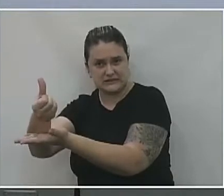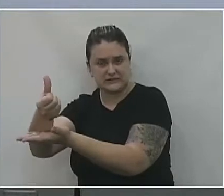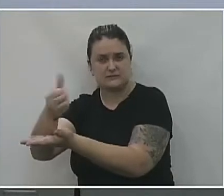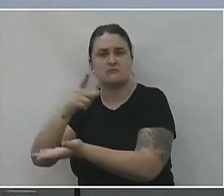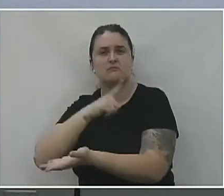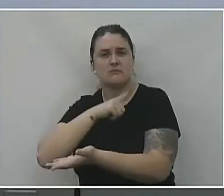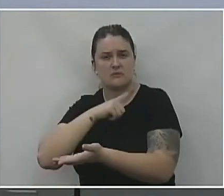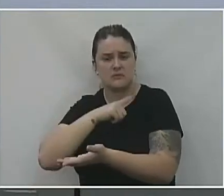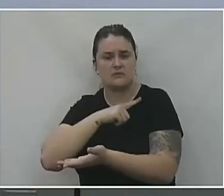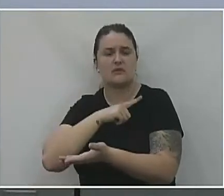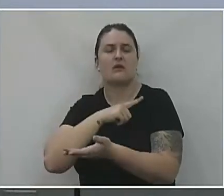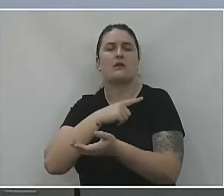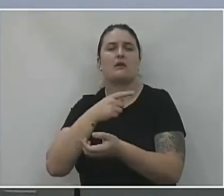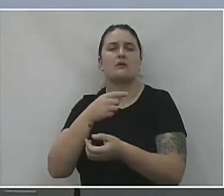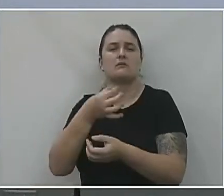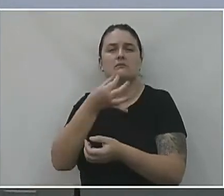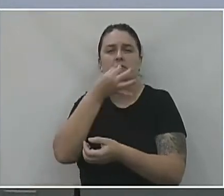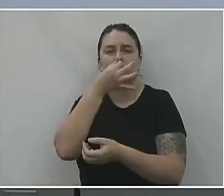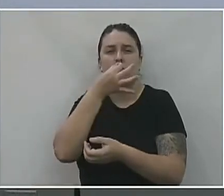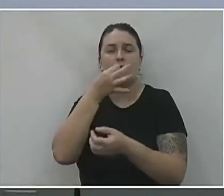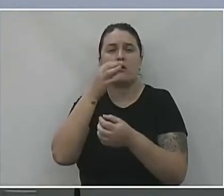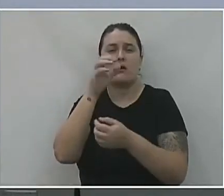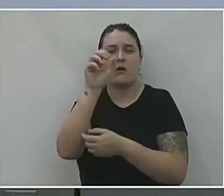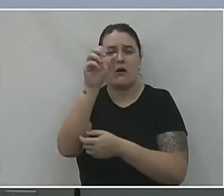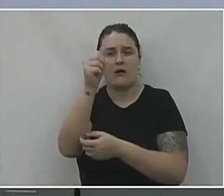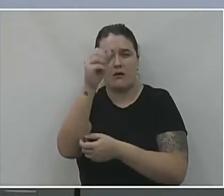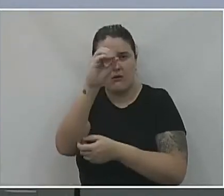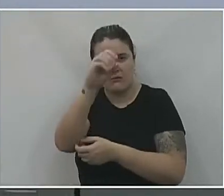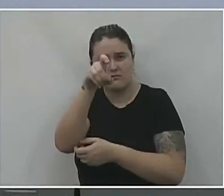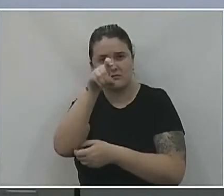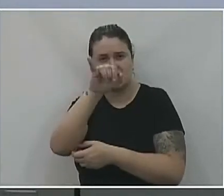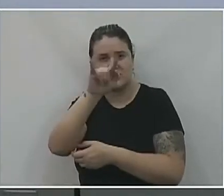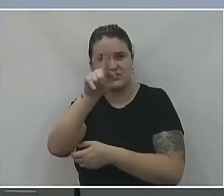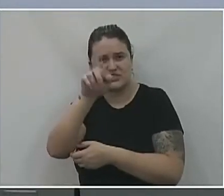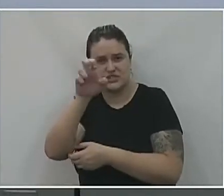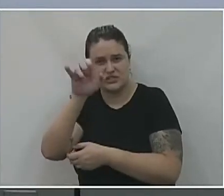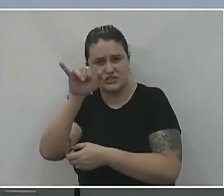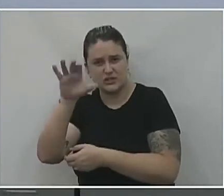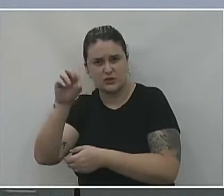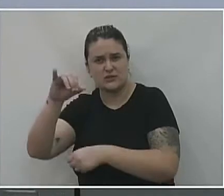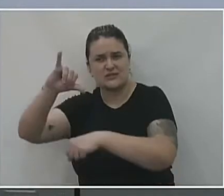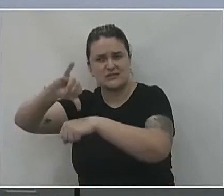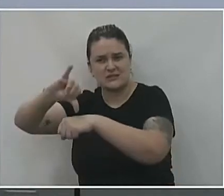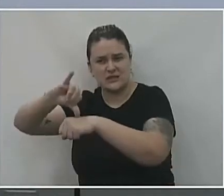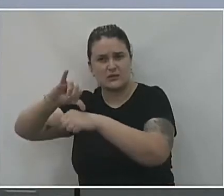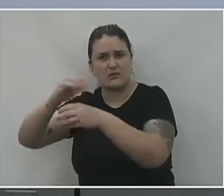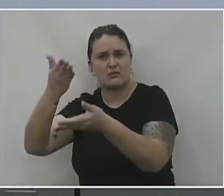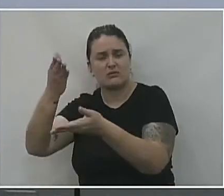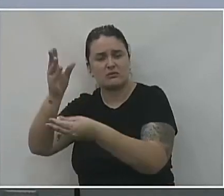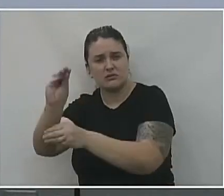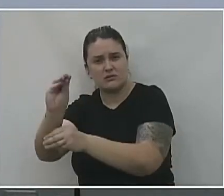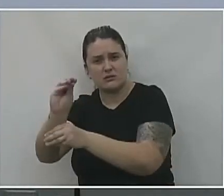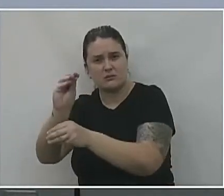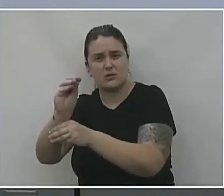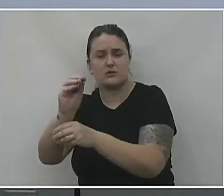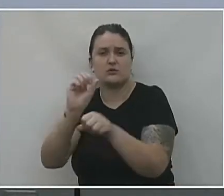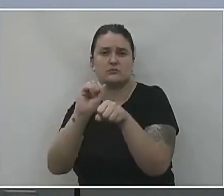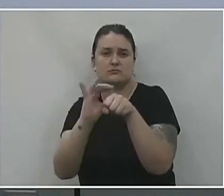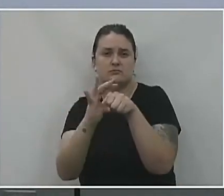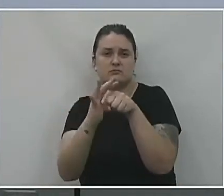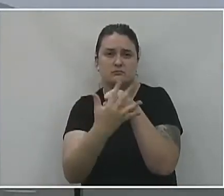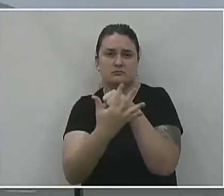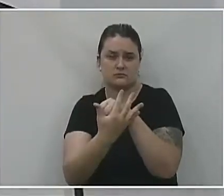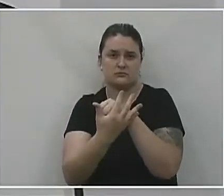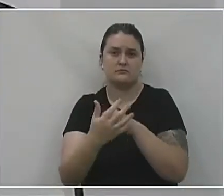suporte de oximetria, criando um centro de tratamento para o evento de COVID-19 na UPA. Nessa questão